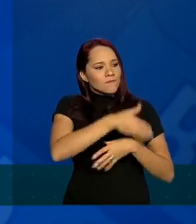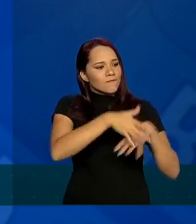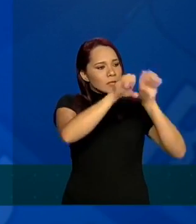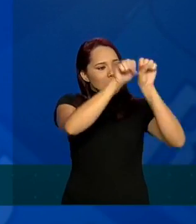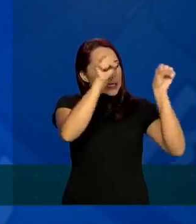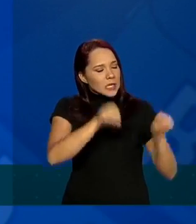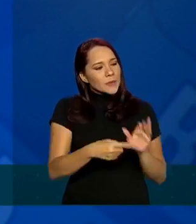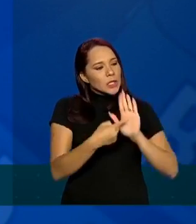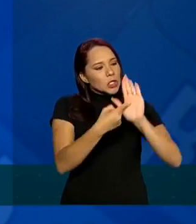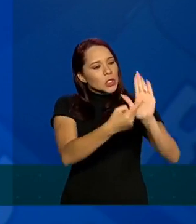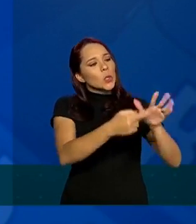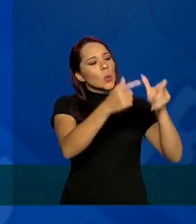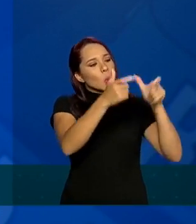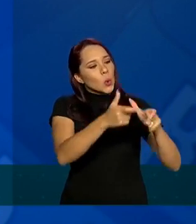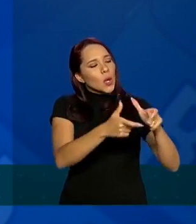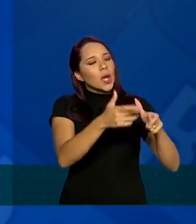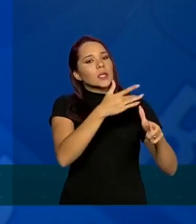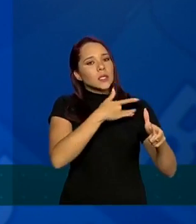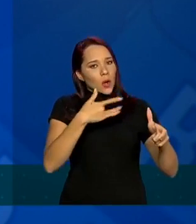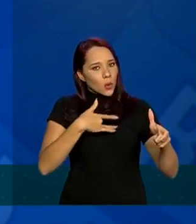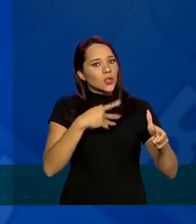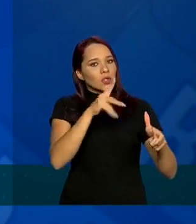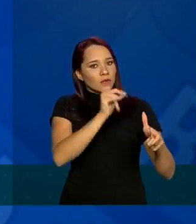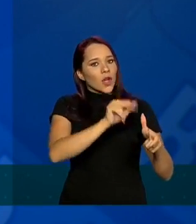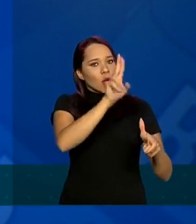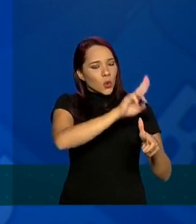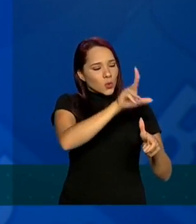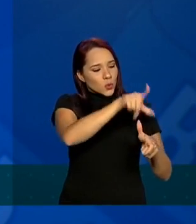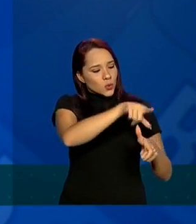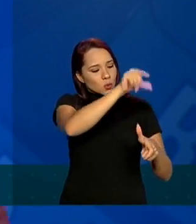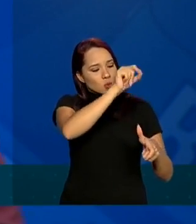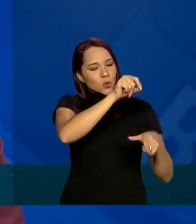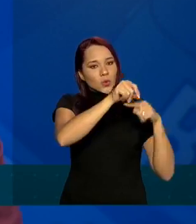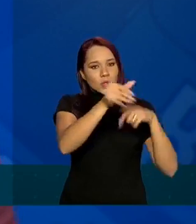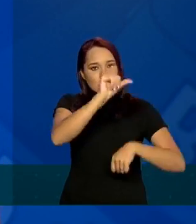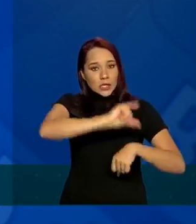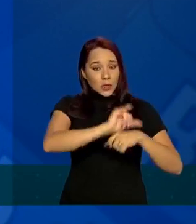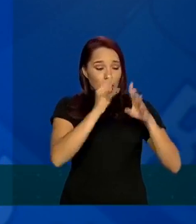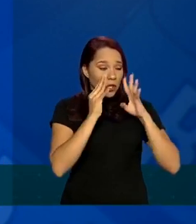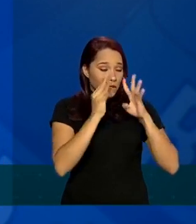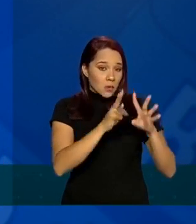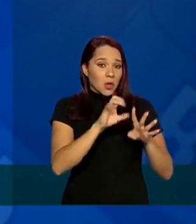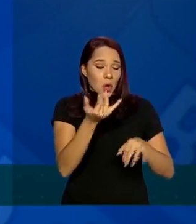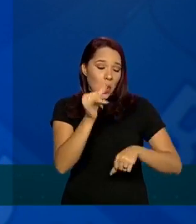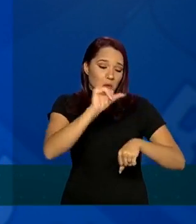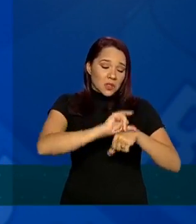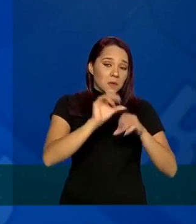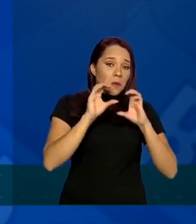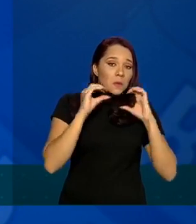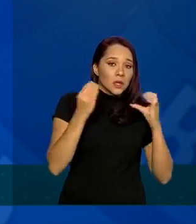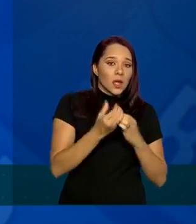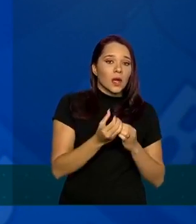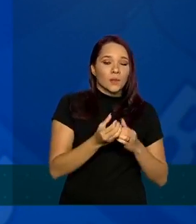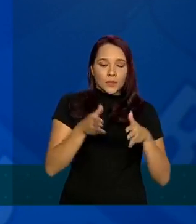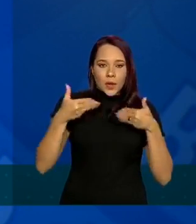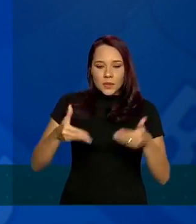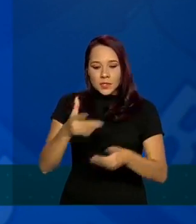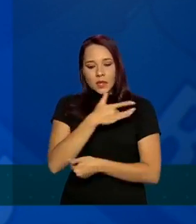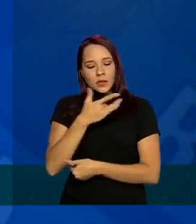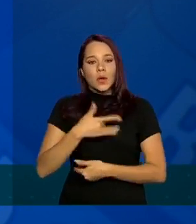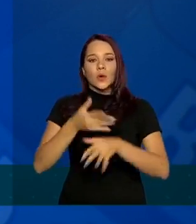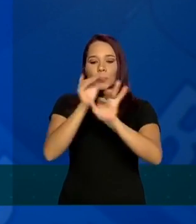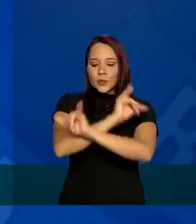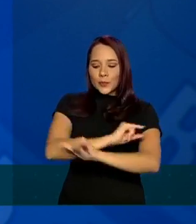indica o estabelecimento de saúde que vai ser selecionado para ser um centro de atendimento ou um centro comunitário e o Ministério da Saúde